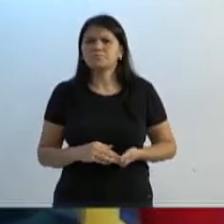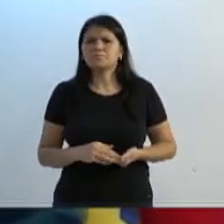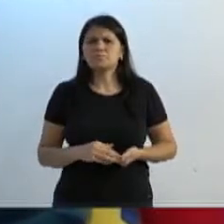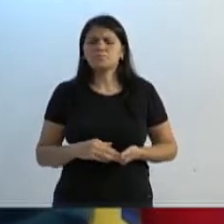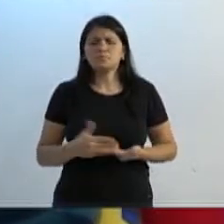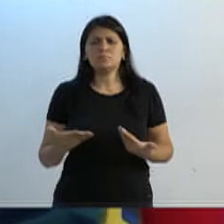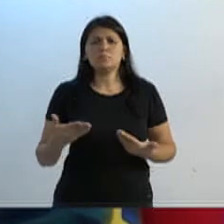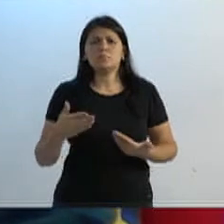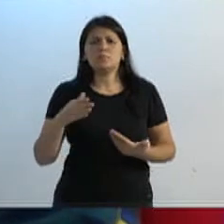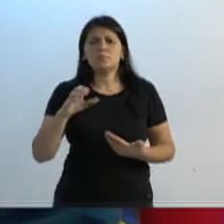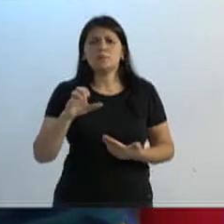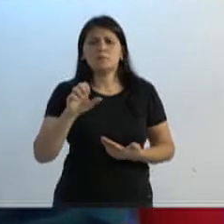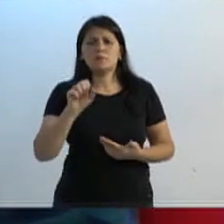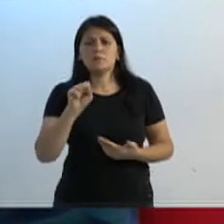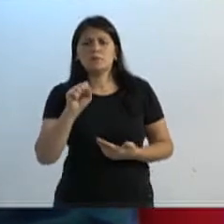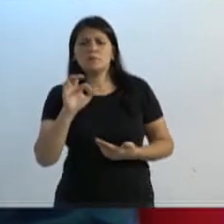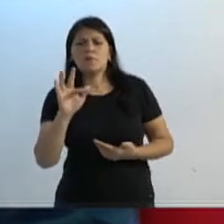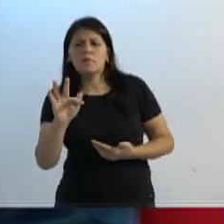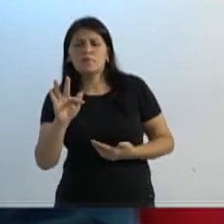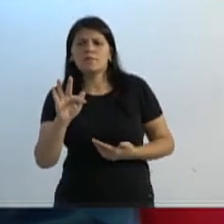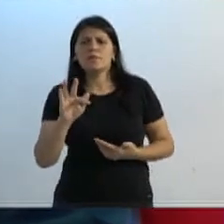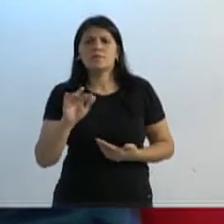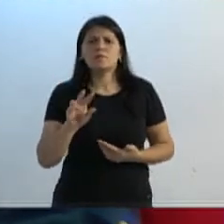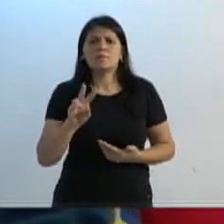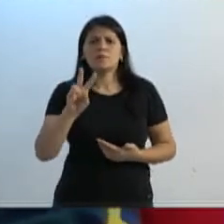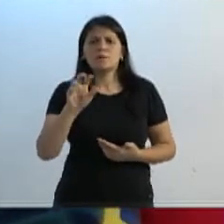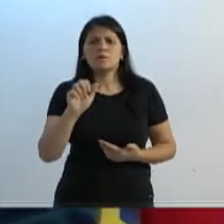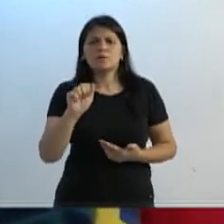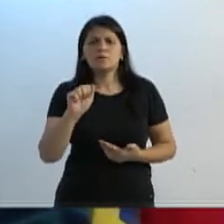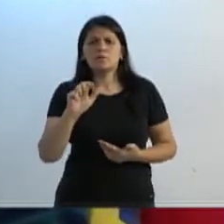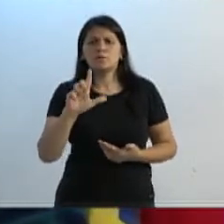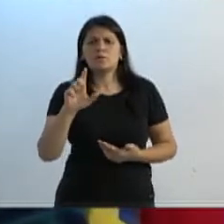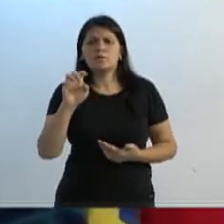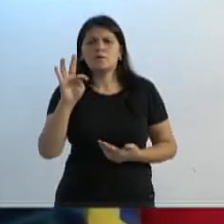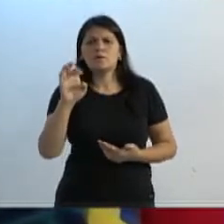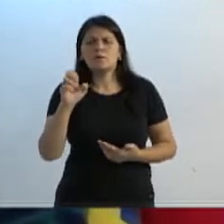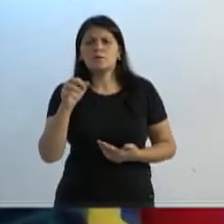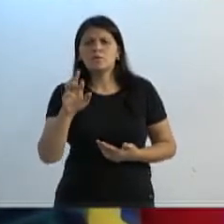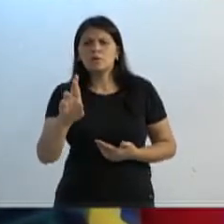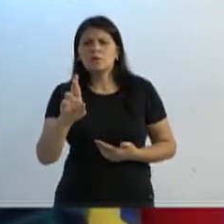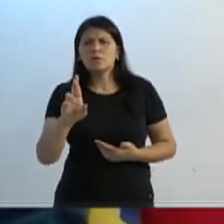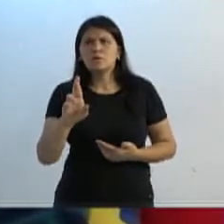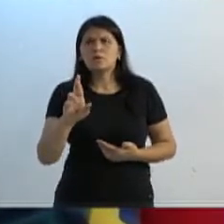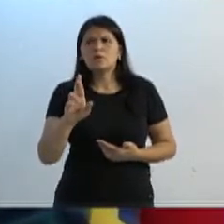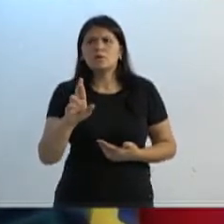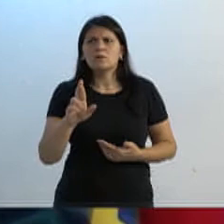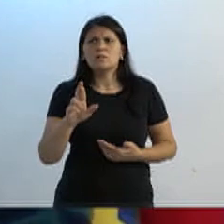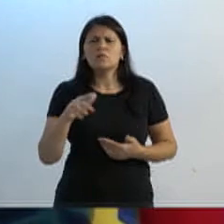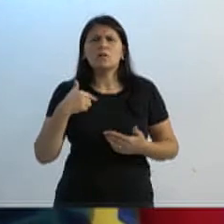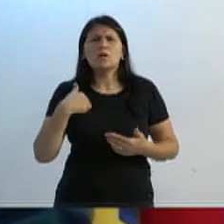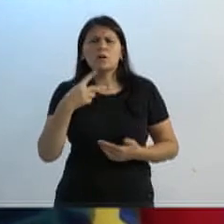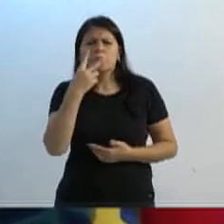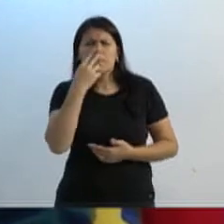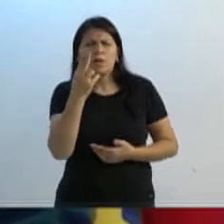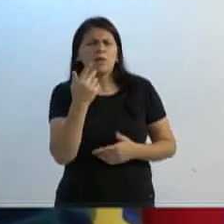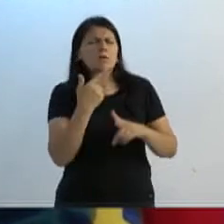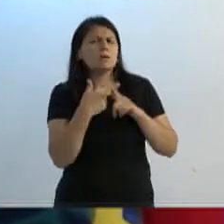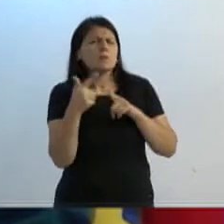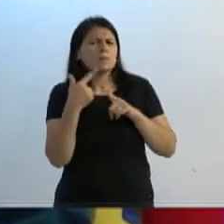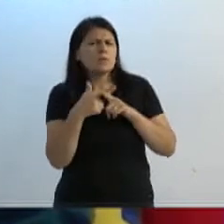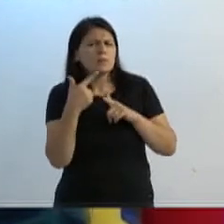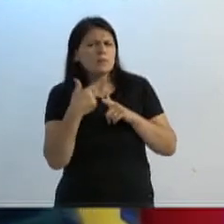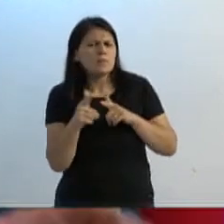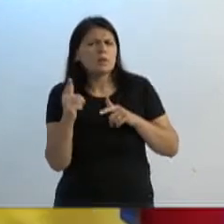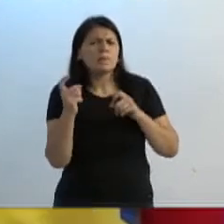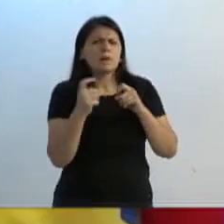Walter Reiter, Walter Reiter lá na Grêmio Perna, parece-me que tem um problema sério lá